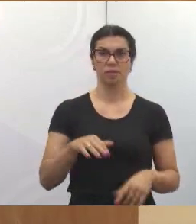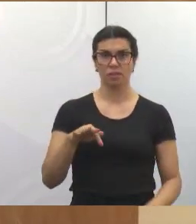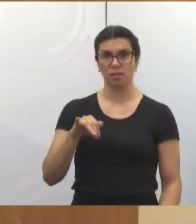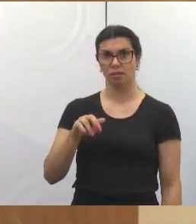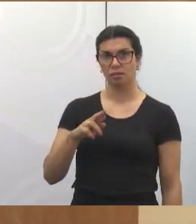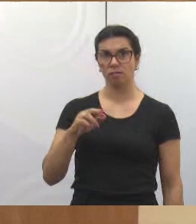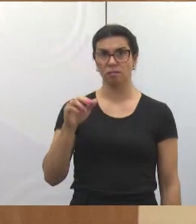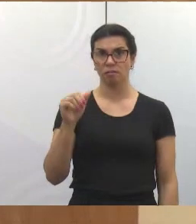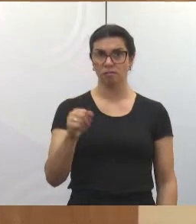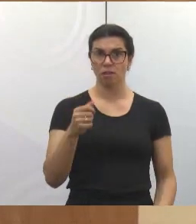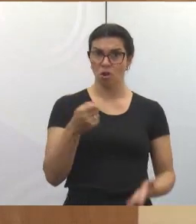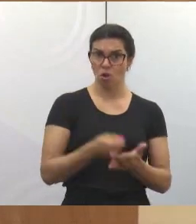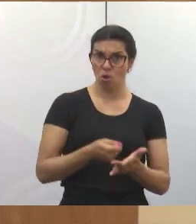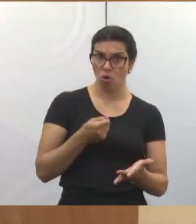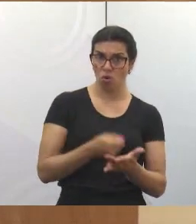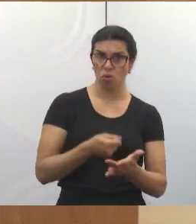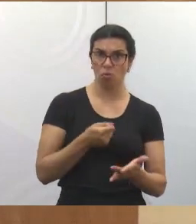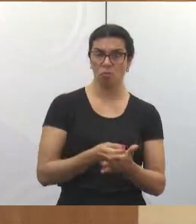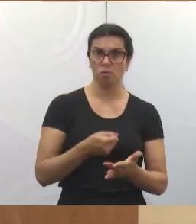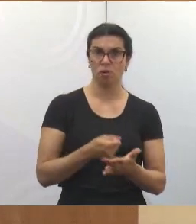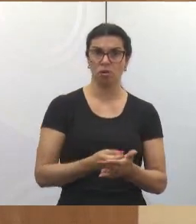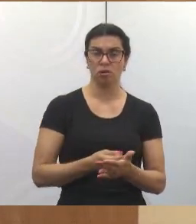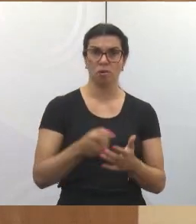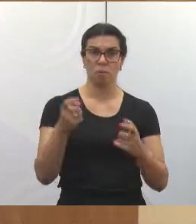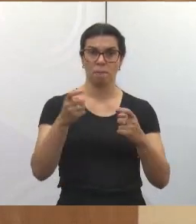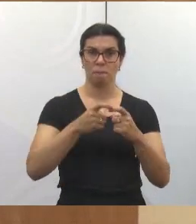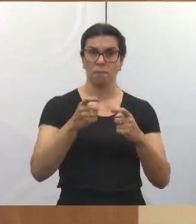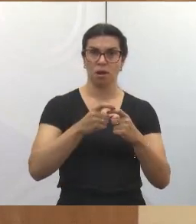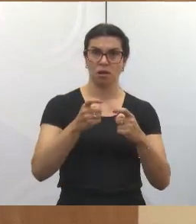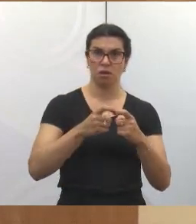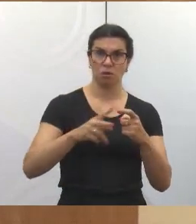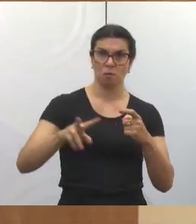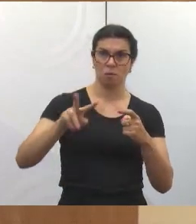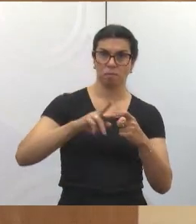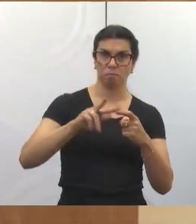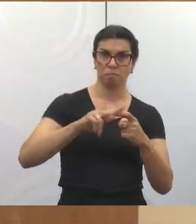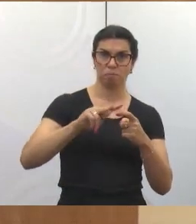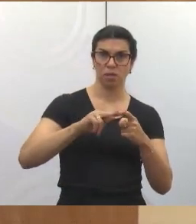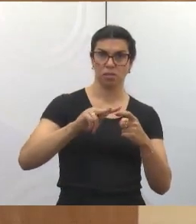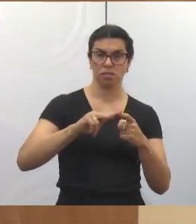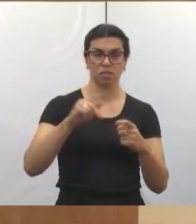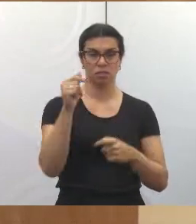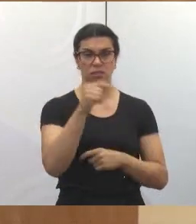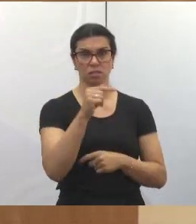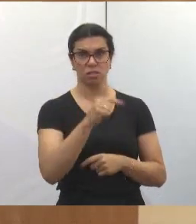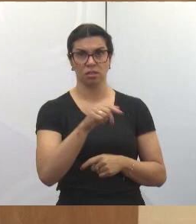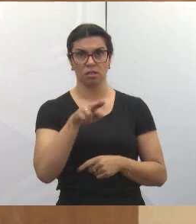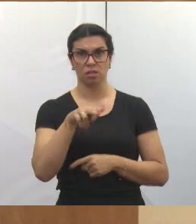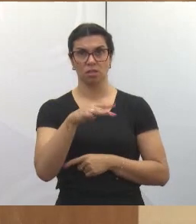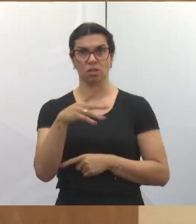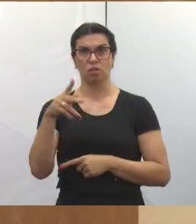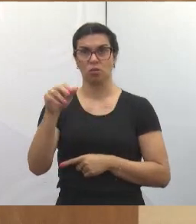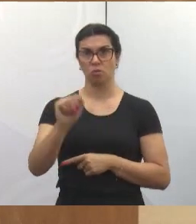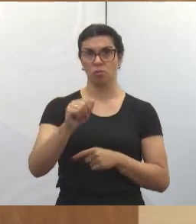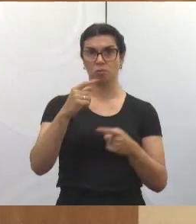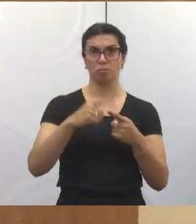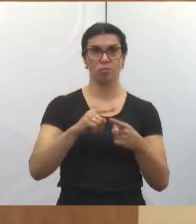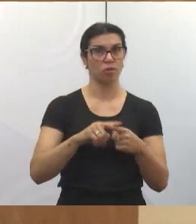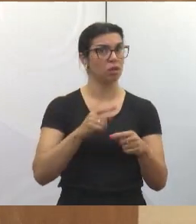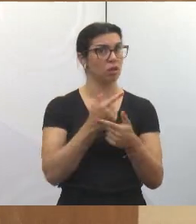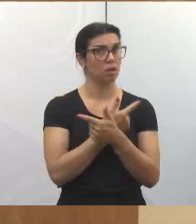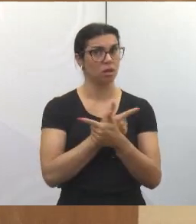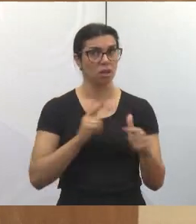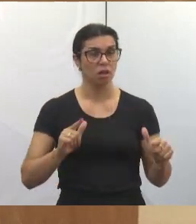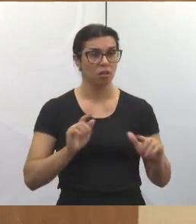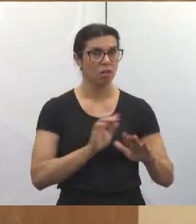estão cobrando a presença de pediatra na UPA. Cobraram de mim lá. Vereador, fala na tribuna da Câmara,